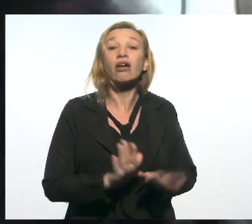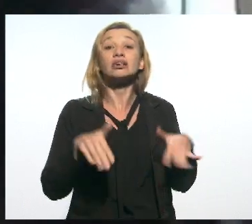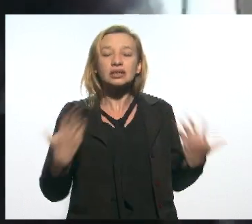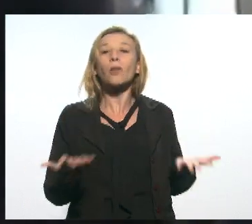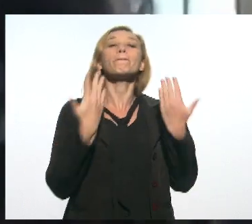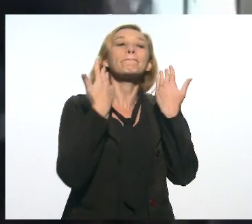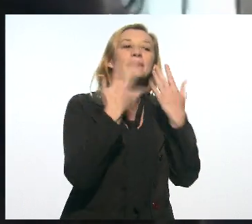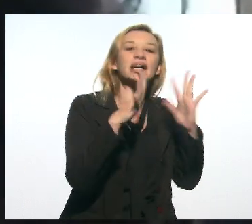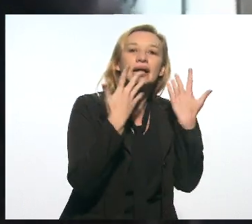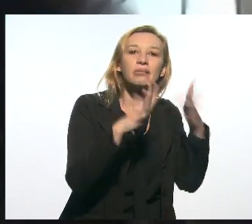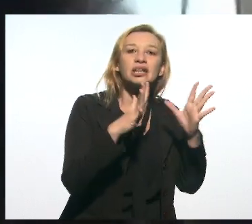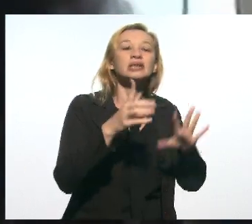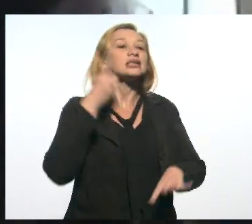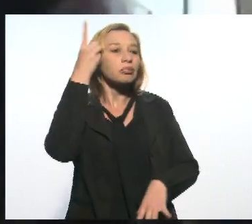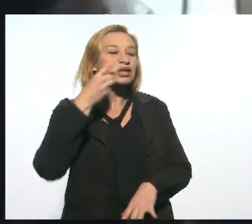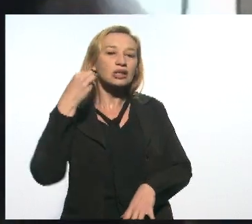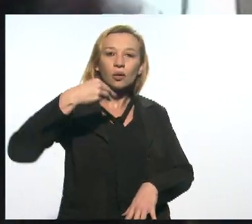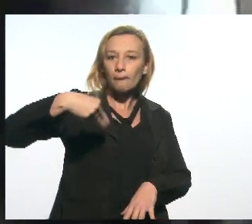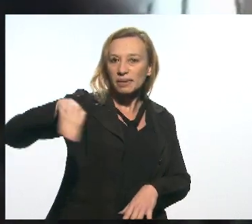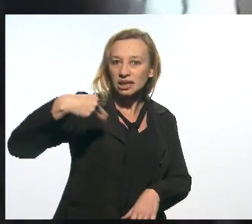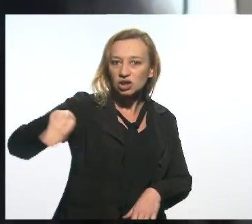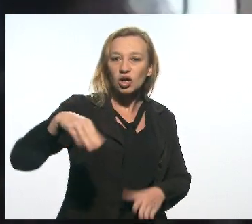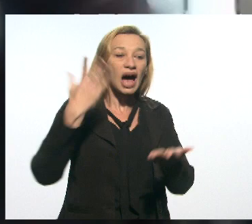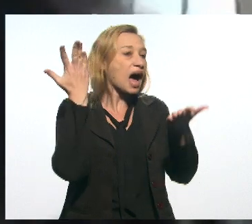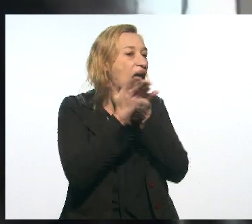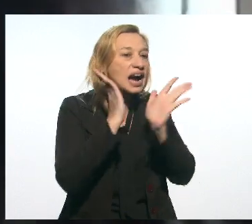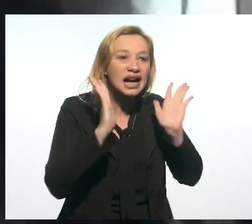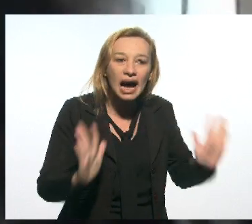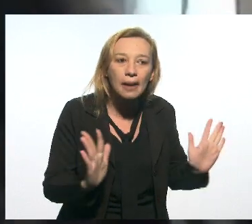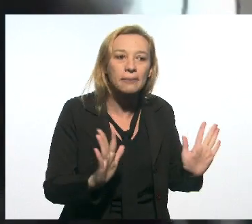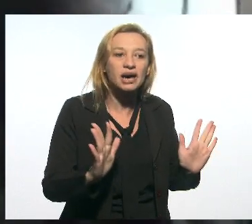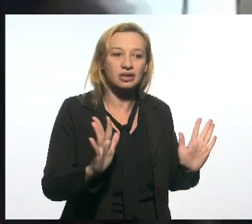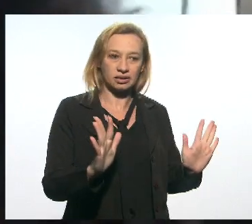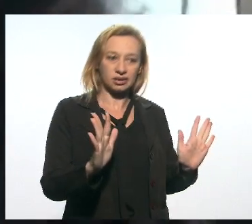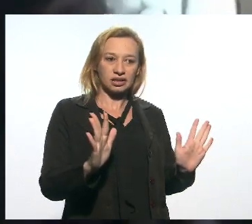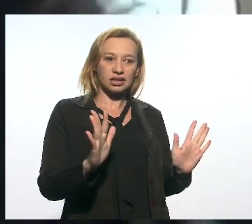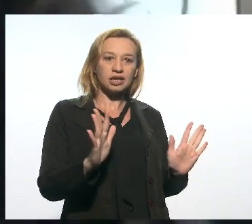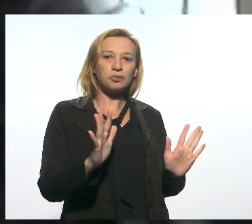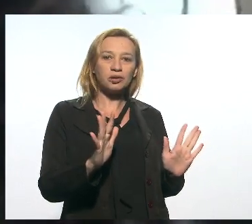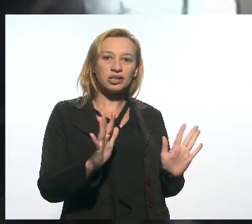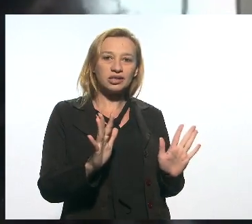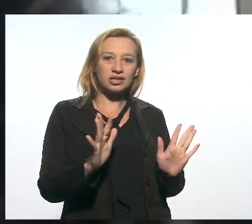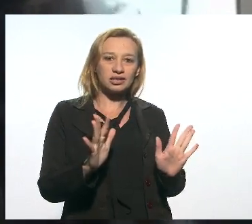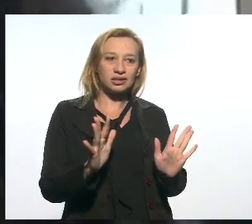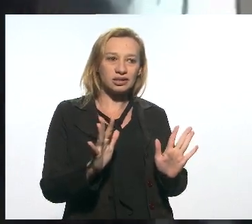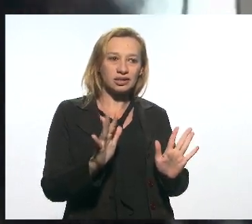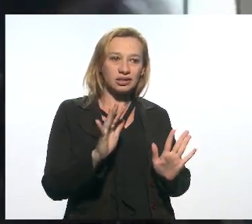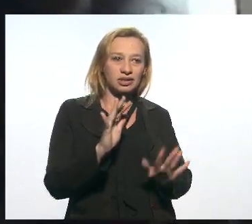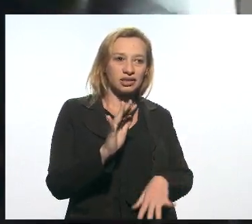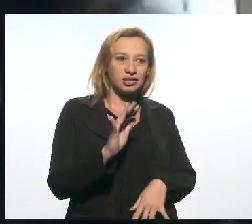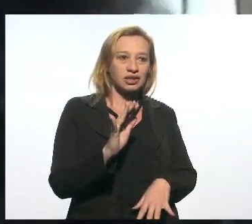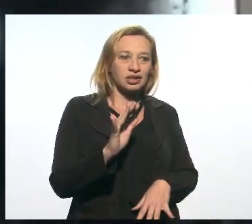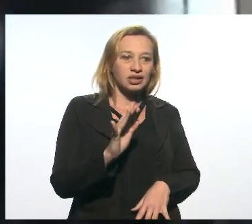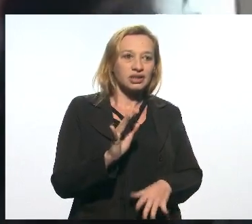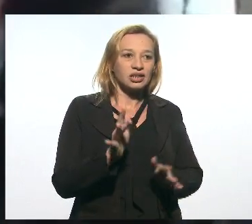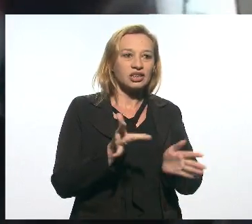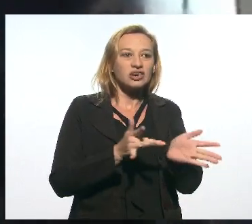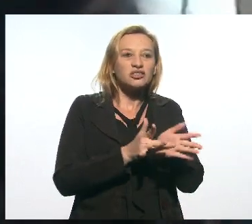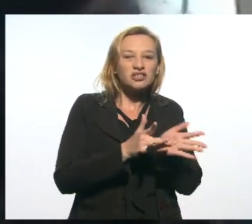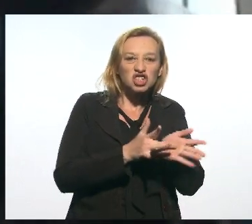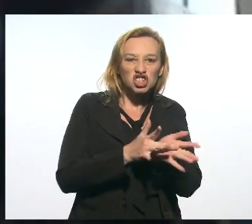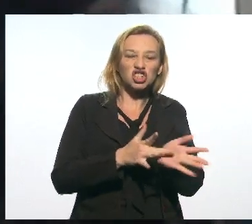parabéns, deputado Mink. Chega de hipocrisia dentro dessa casa. Temos que defender